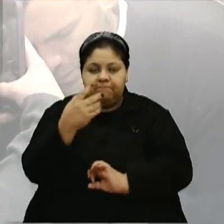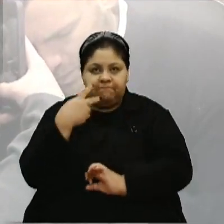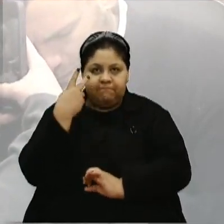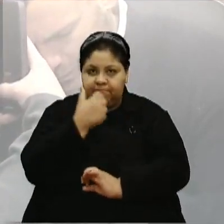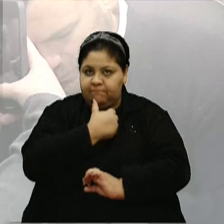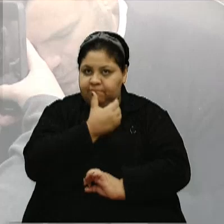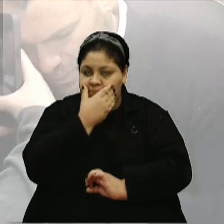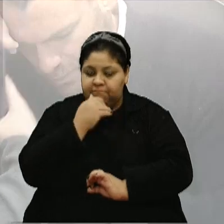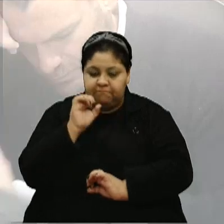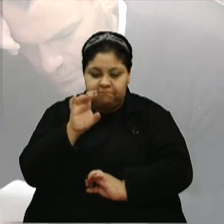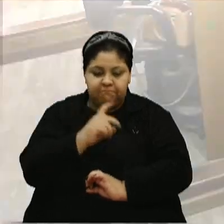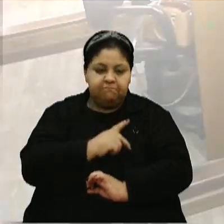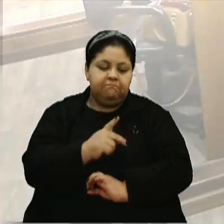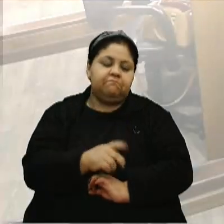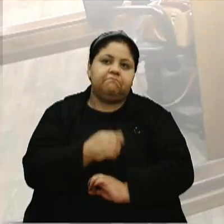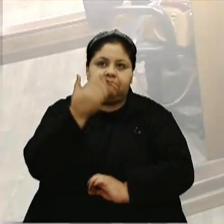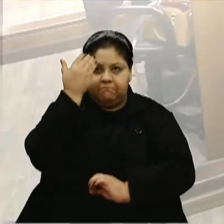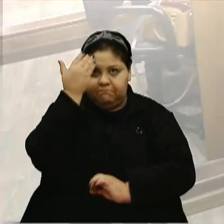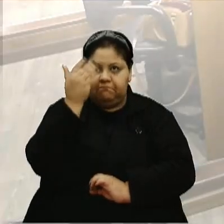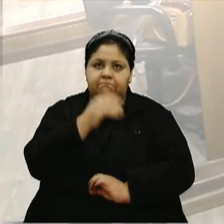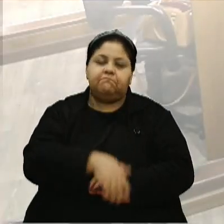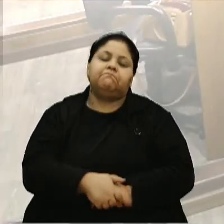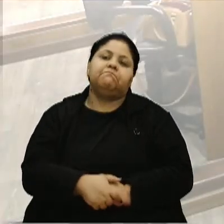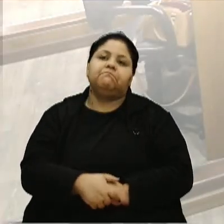pares. Era isso, senhora presidente. Muito obrigado.